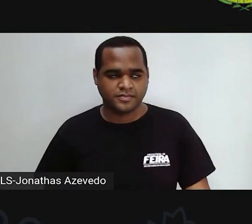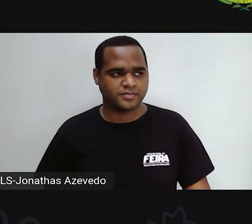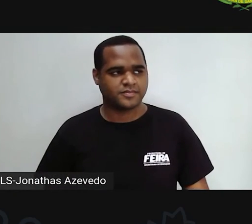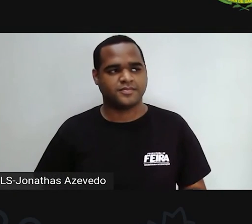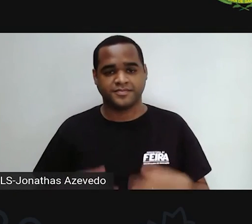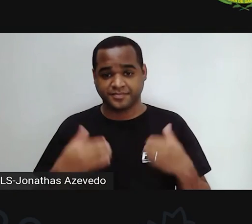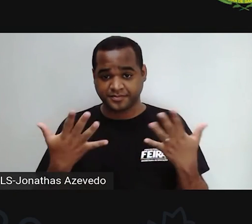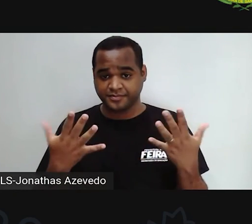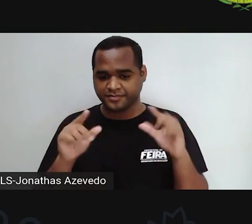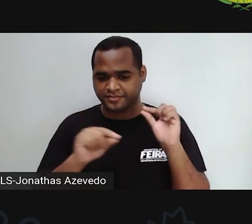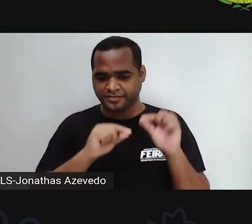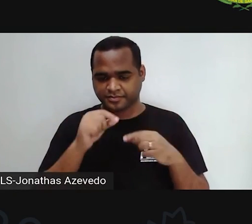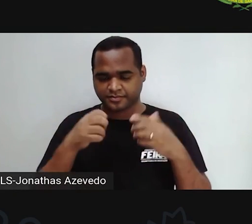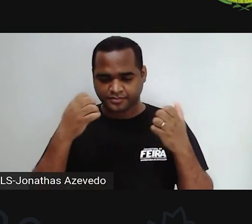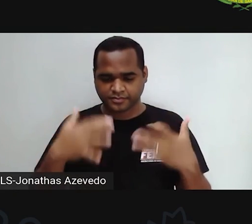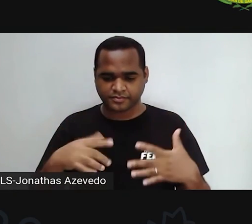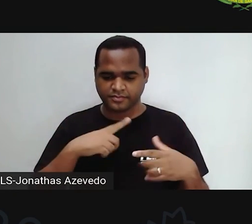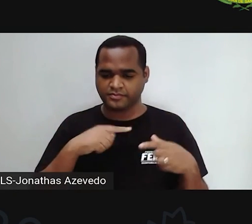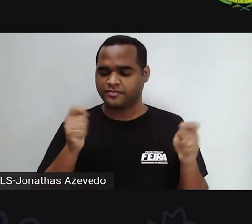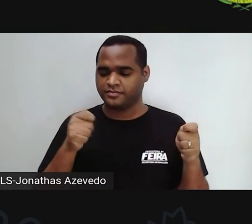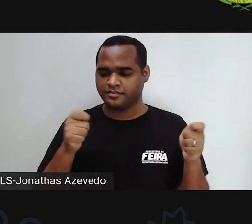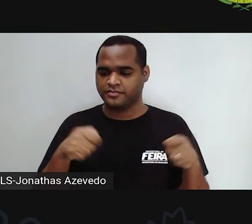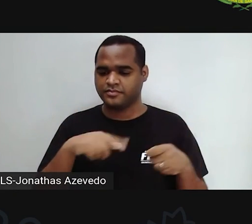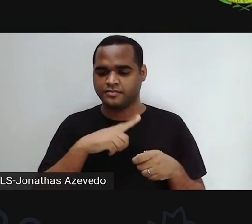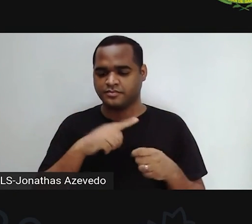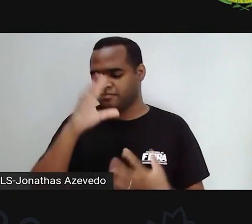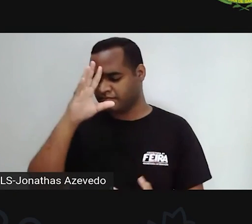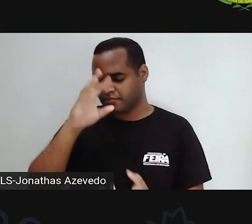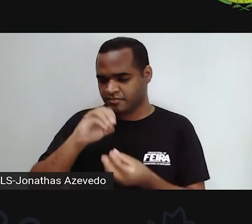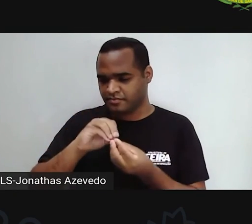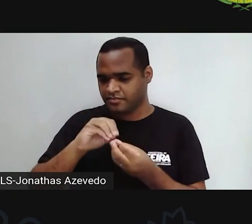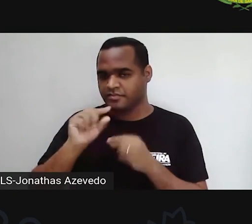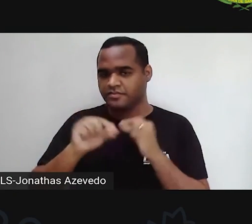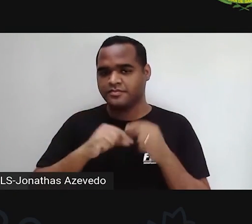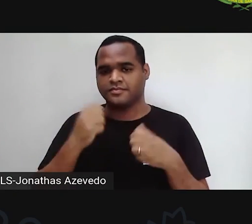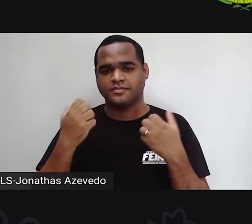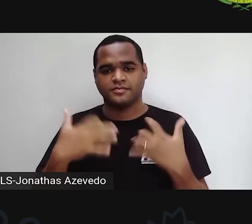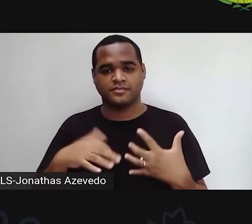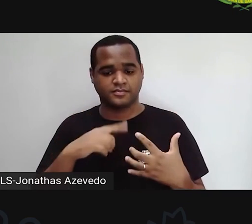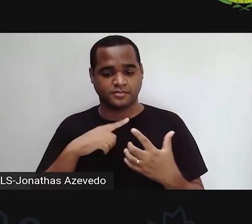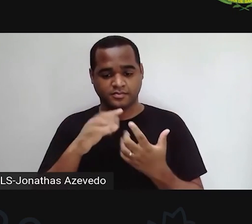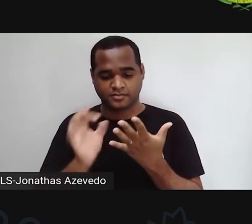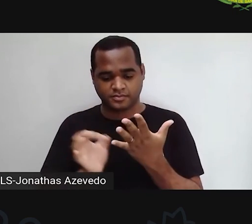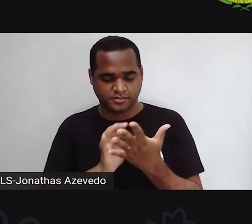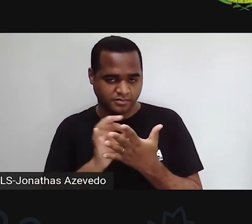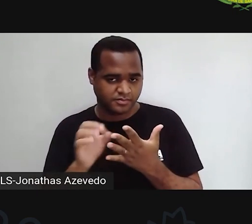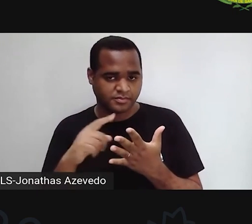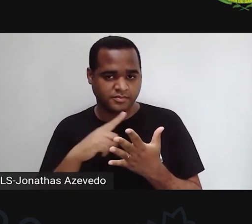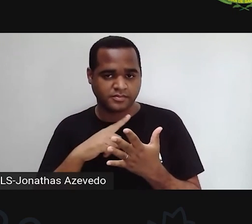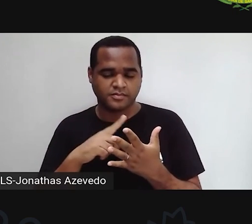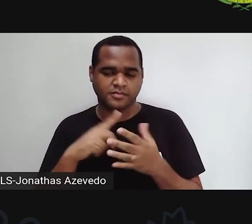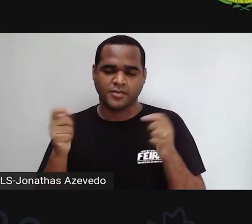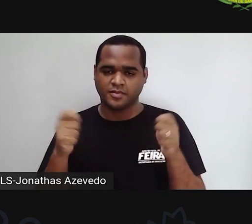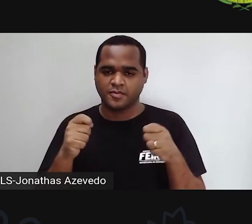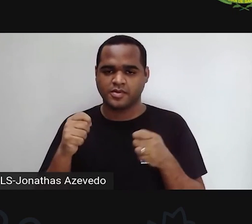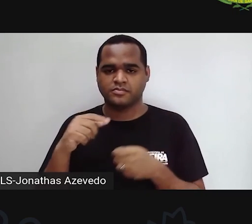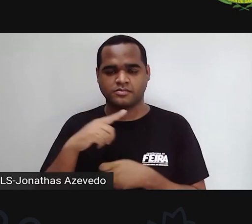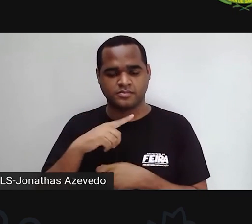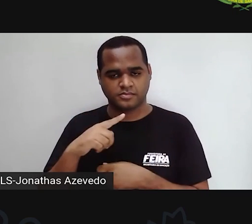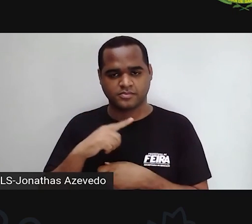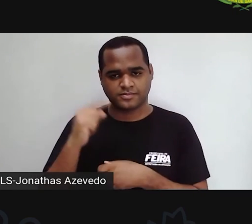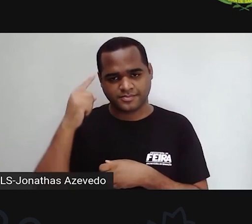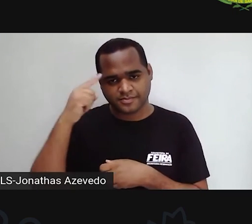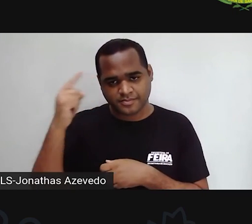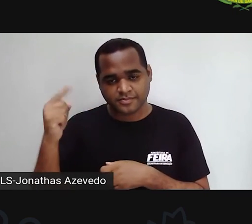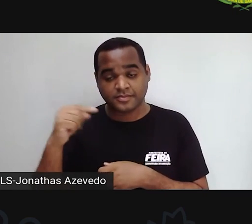Então, aí a gente pôde ter o nosso resuminho do que tem na célula eucariótica animal, que não tem na célula eucariótica